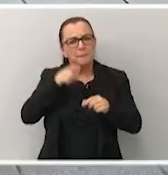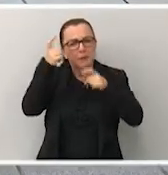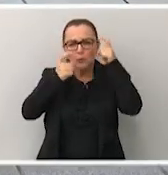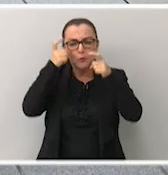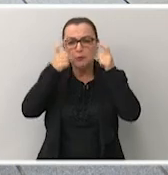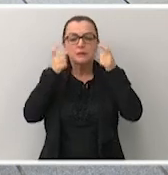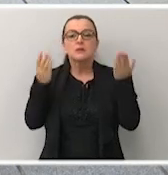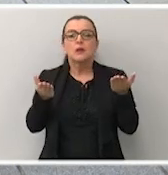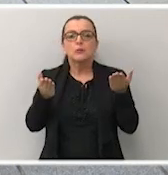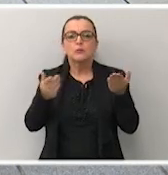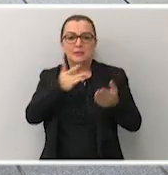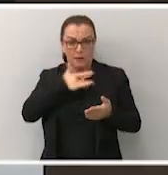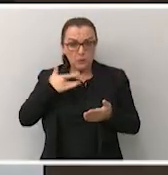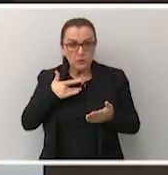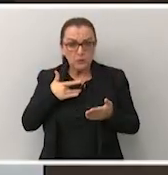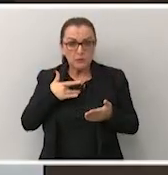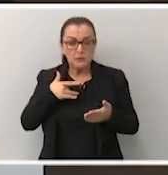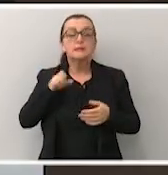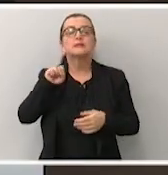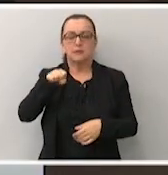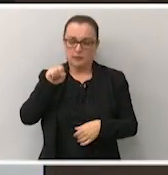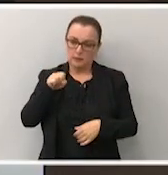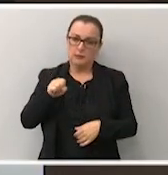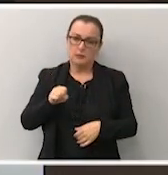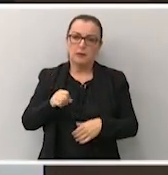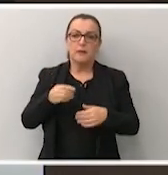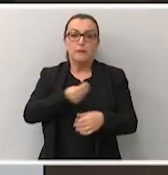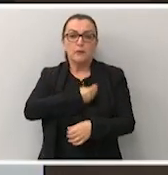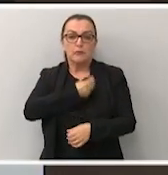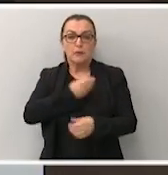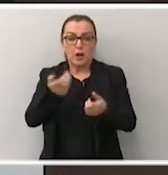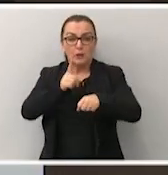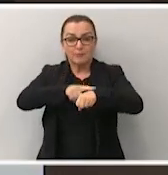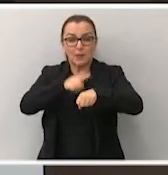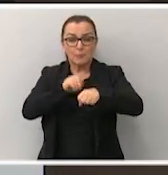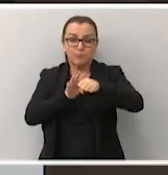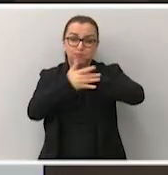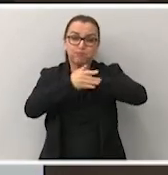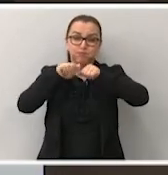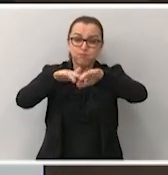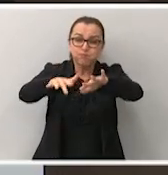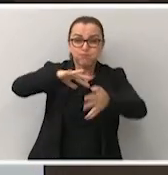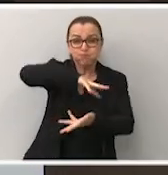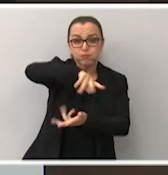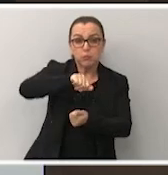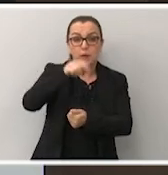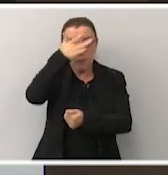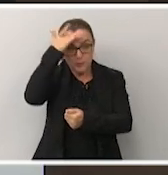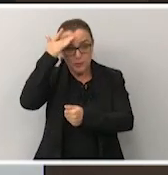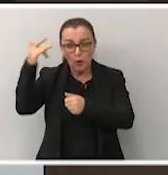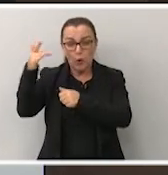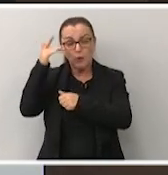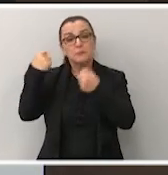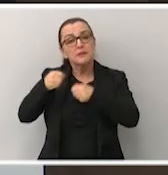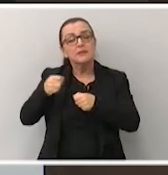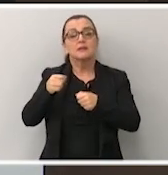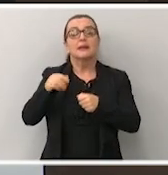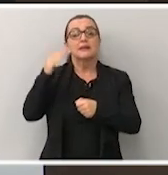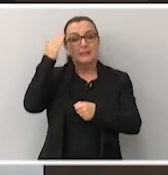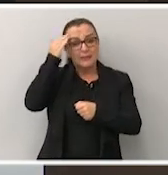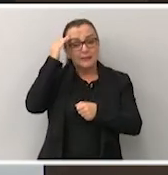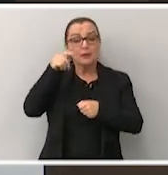relação às questões sanitárias? Sim. Vivemos um tempo de pandemia. Preciso que o leitor compreenda que é um momento